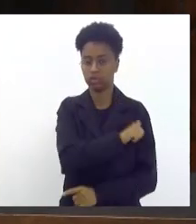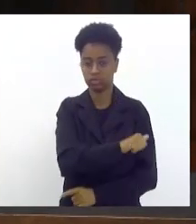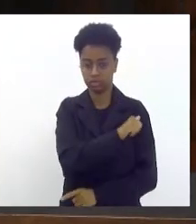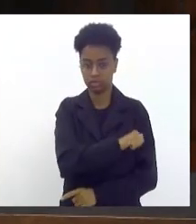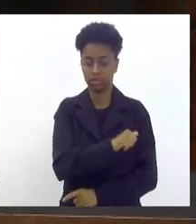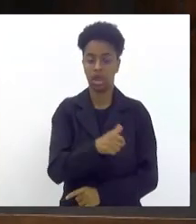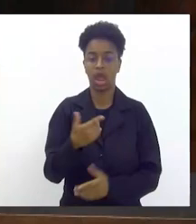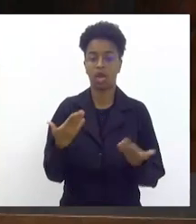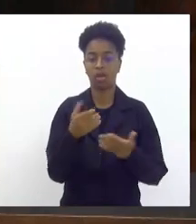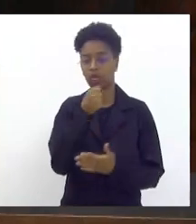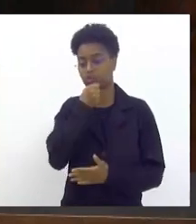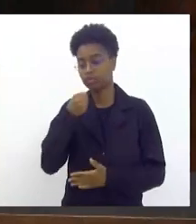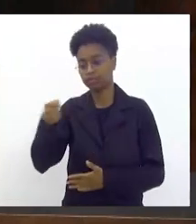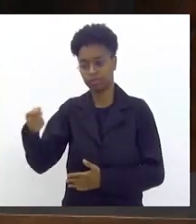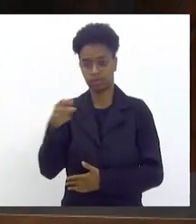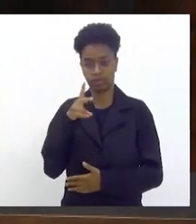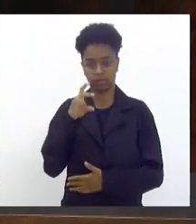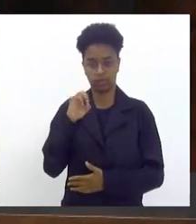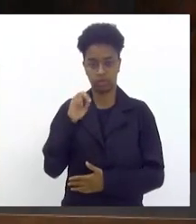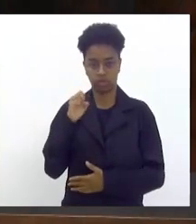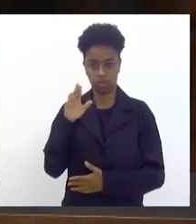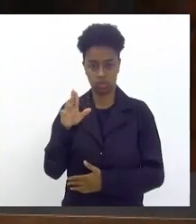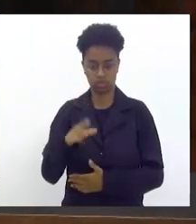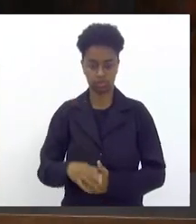palavra para o meu irmão deputado estadual Vitor Júnior